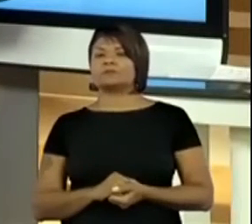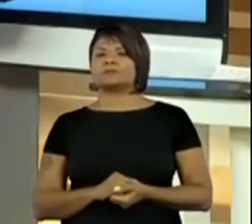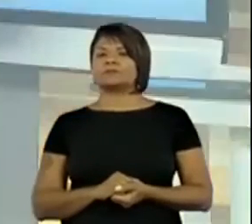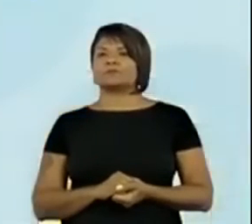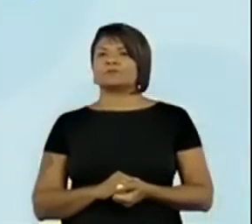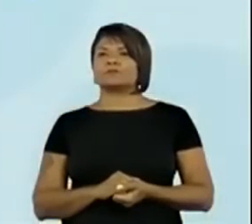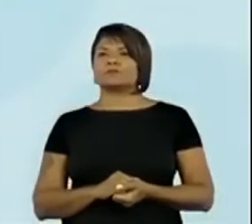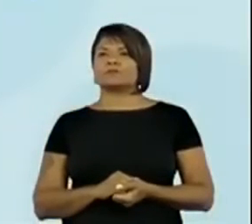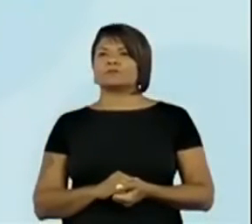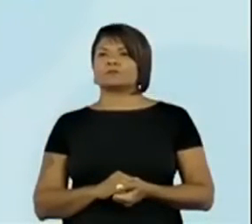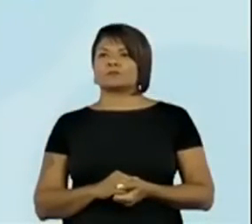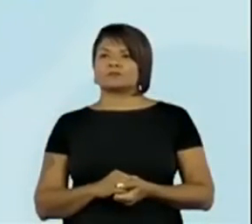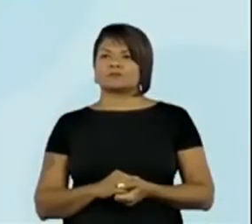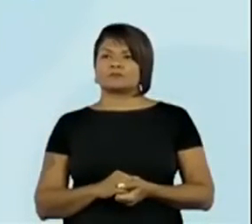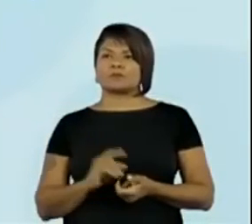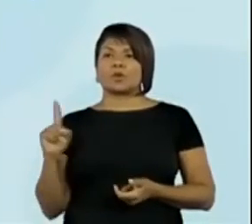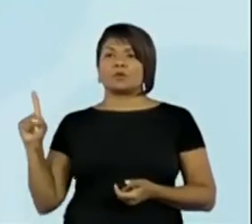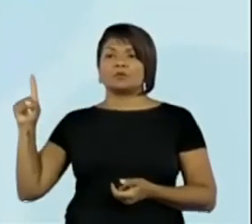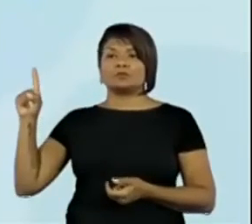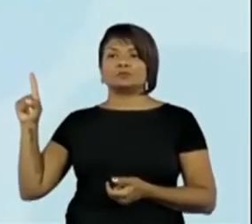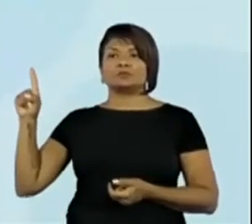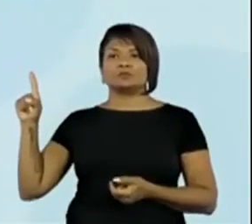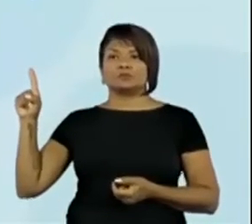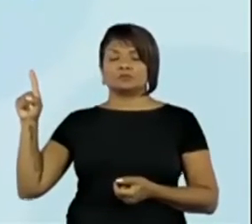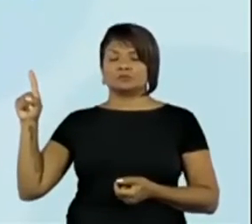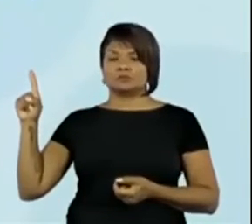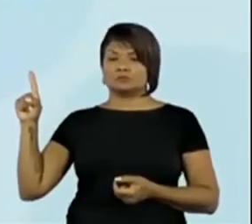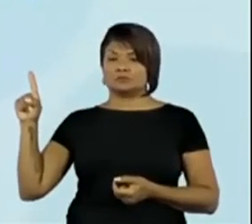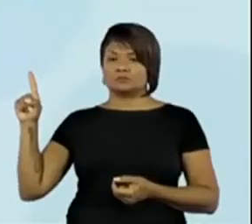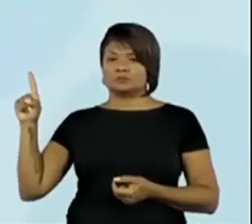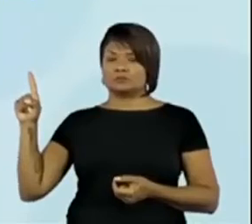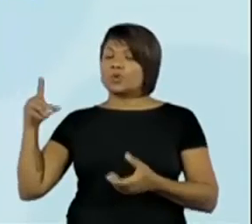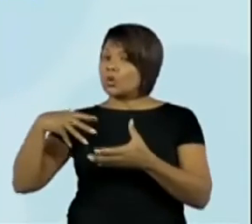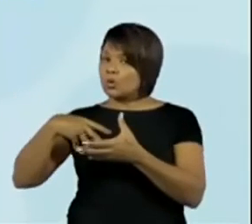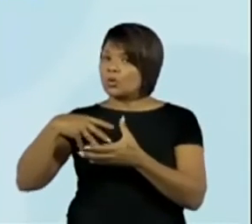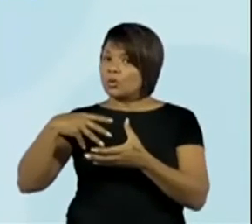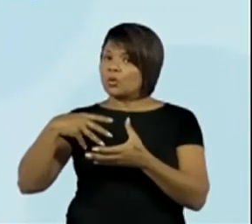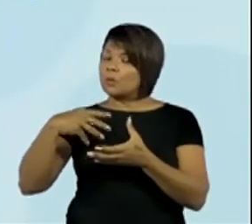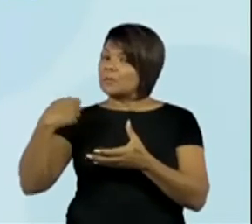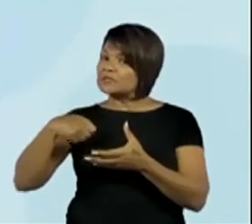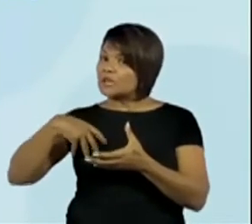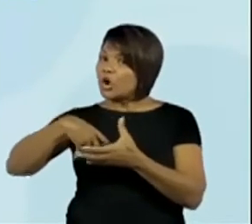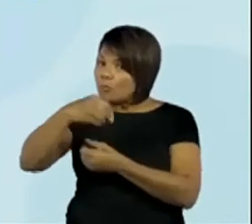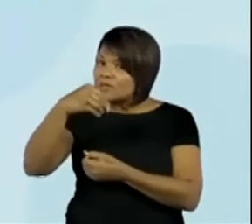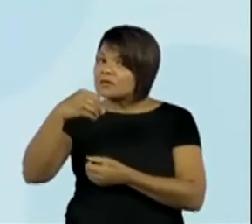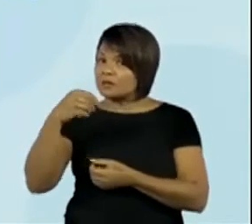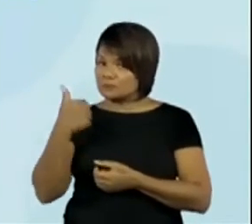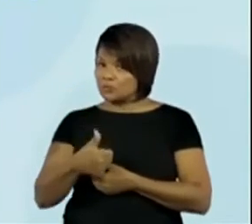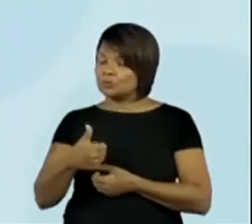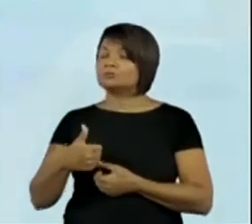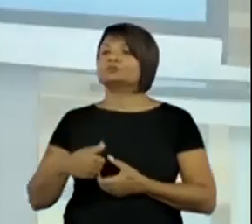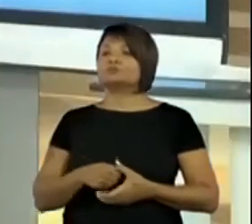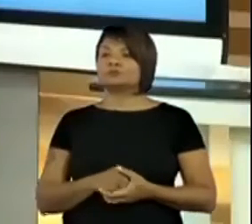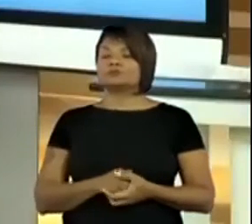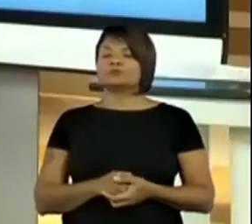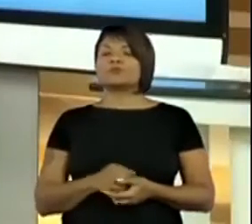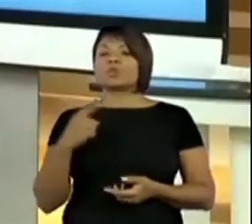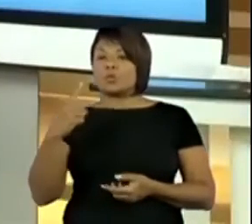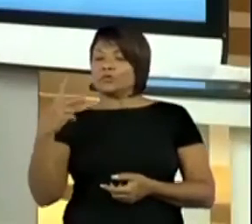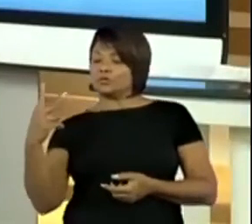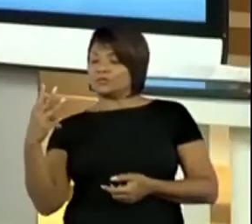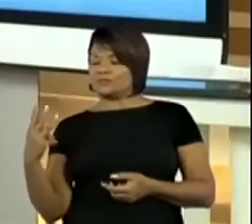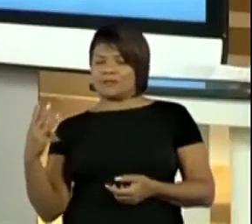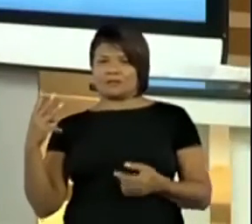uma, duas e três pecinhas. Então,